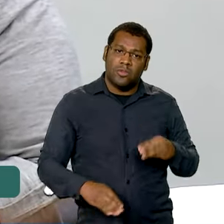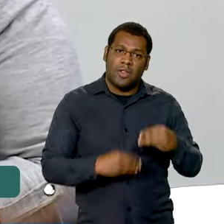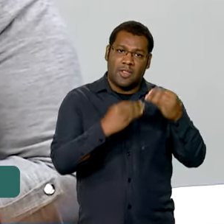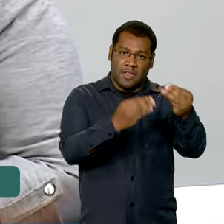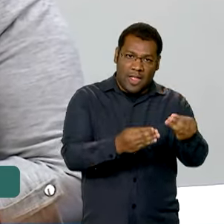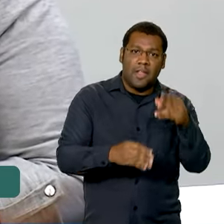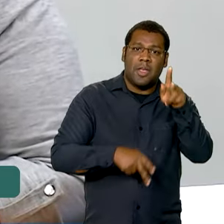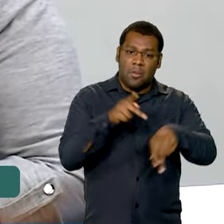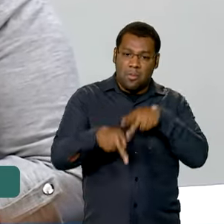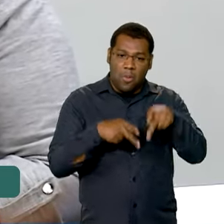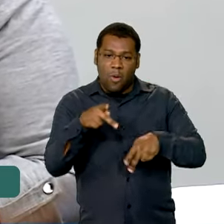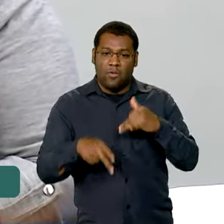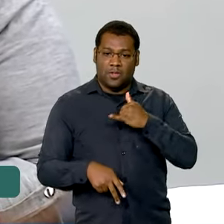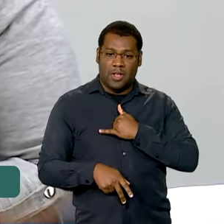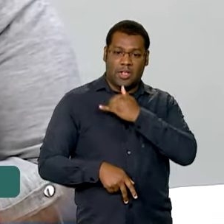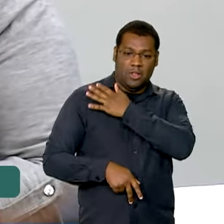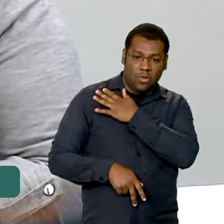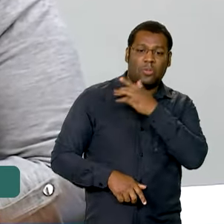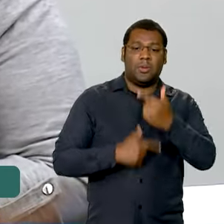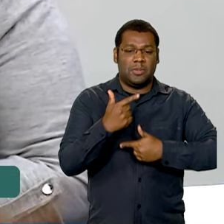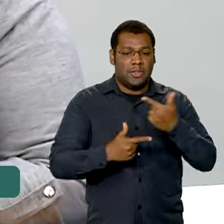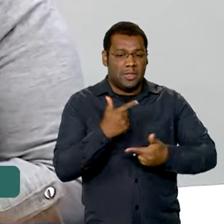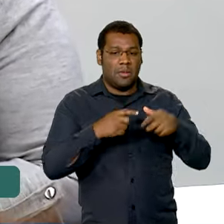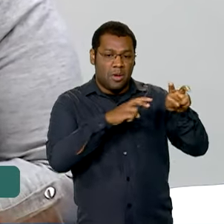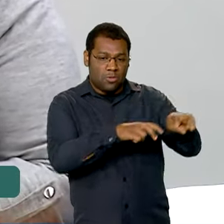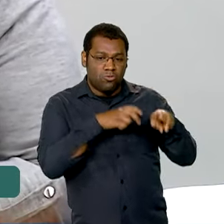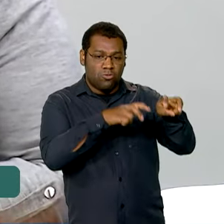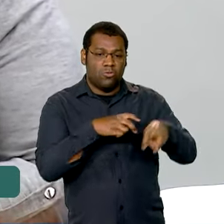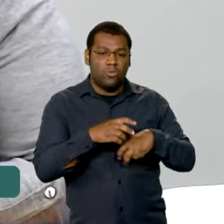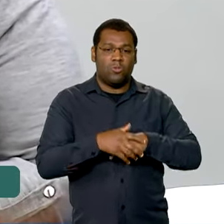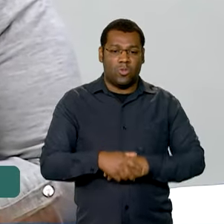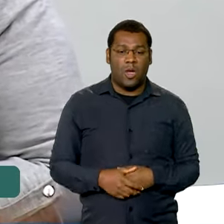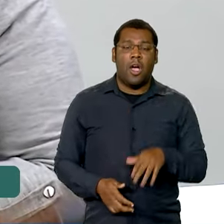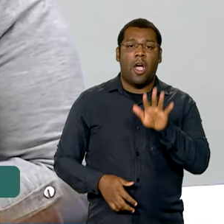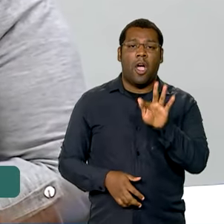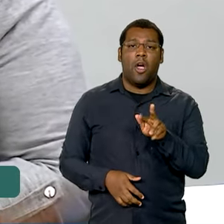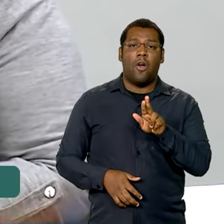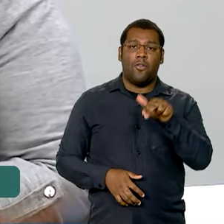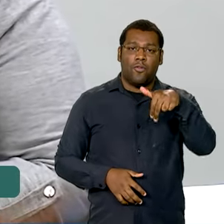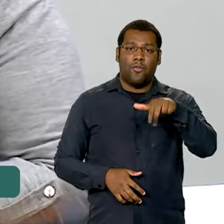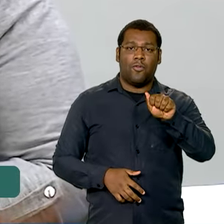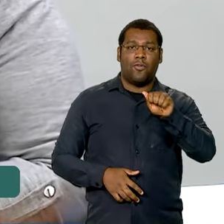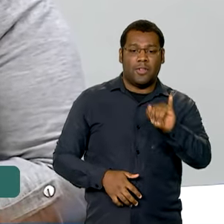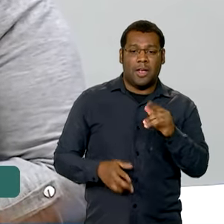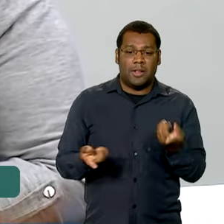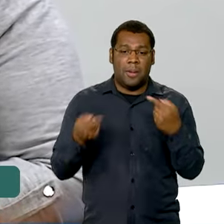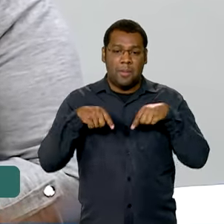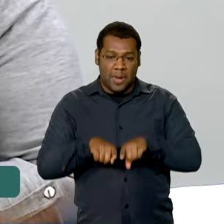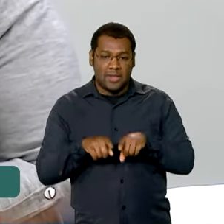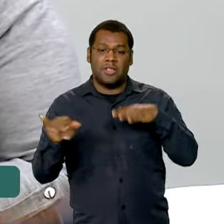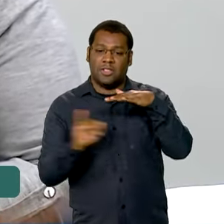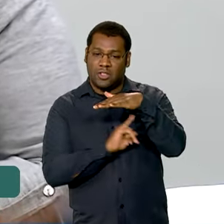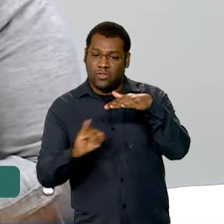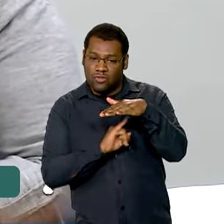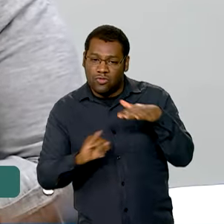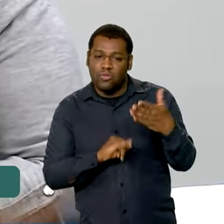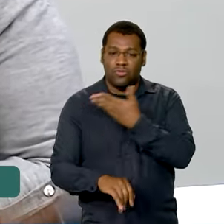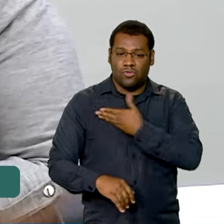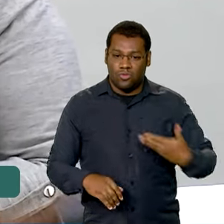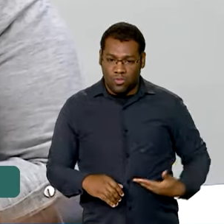roças, ações de garantia de direitos sociais, a FUNAI faz junto com os outros órgãos mutirões para acesso à documentação,